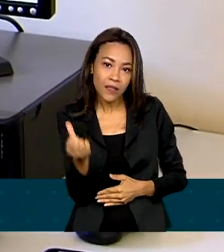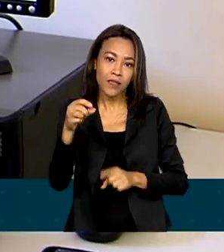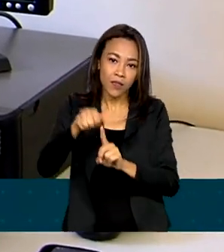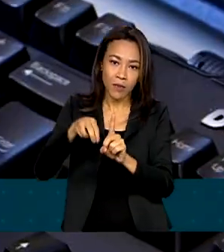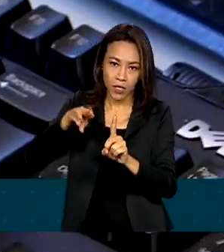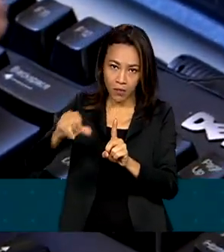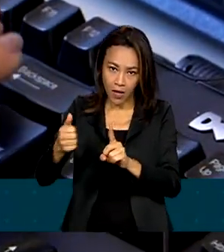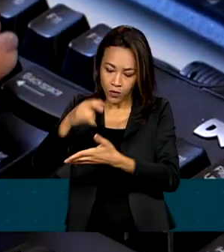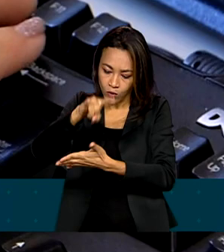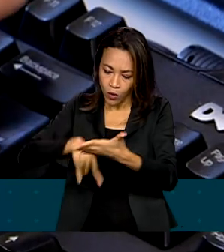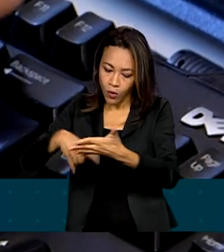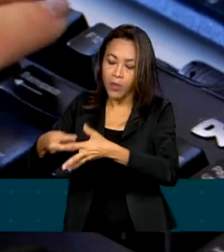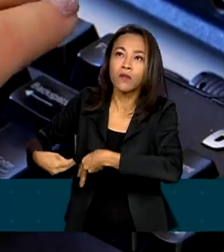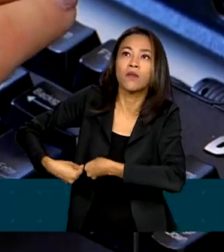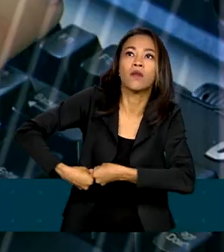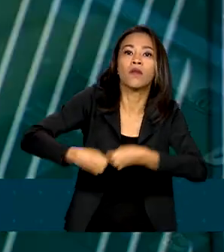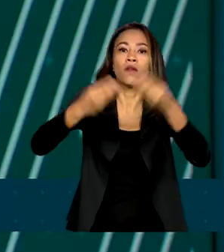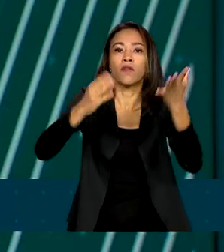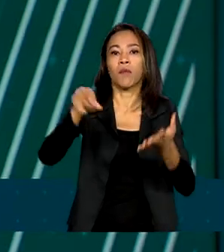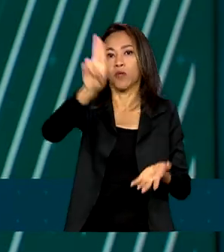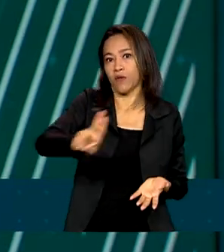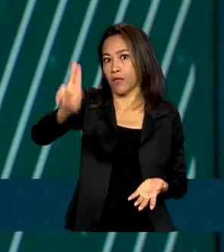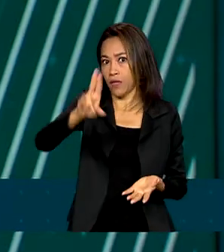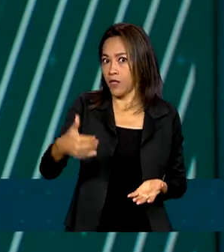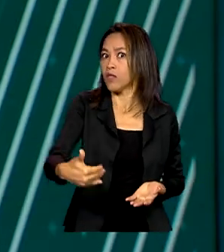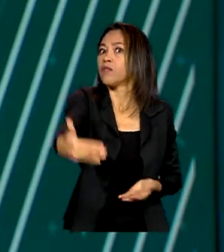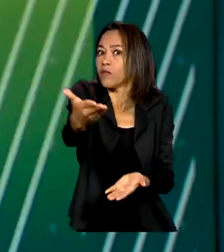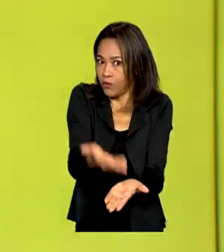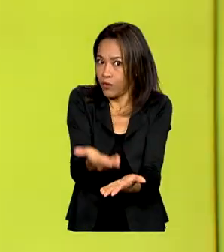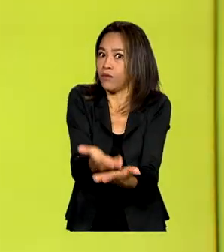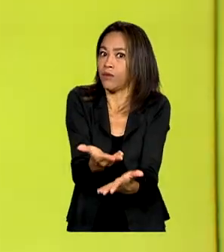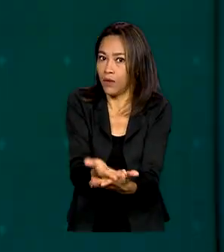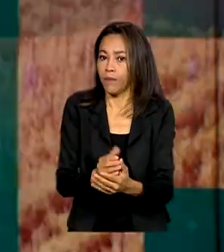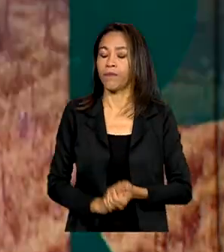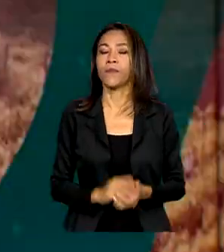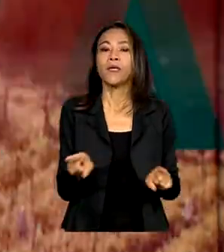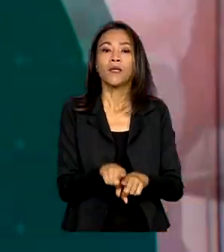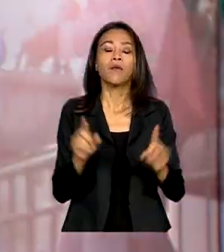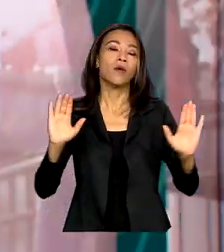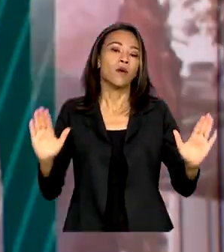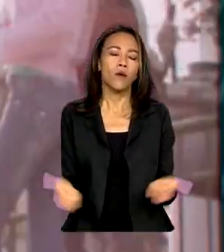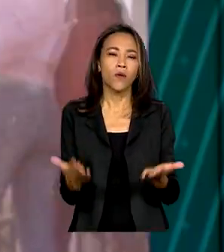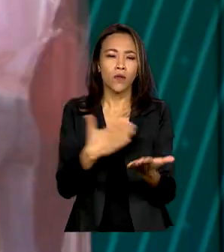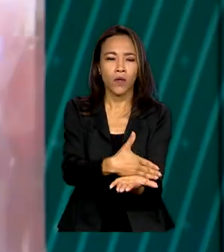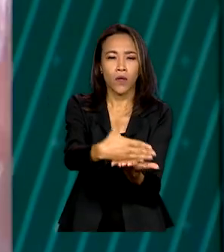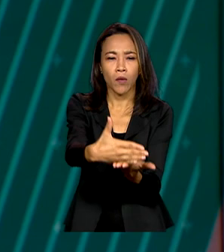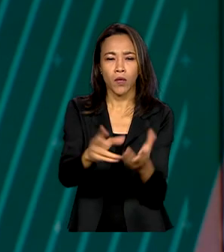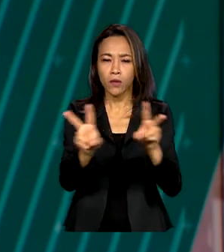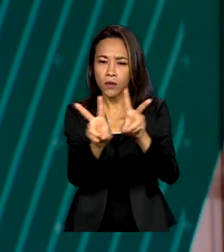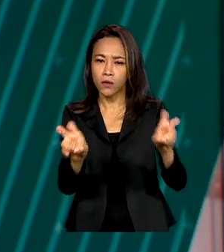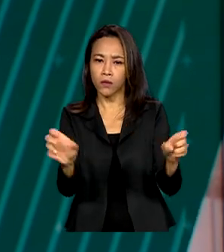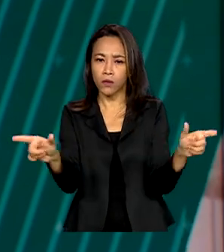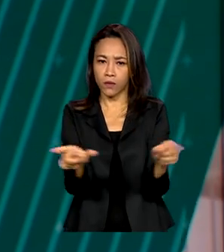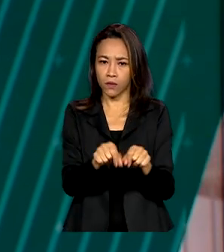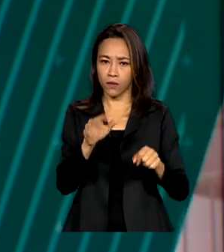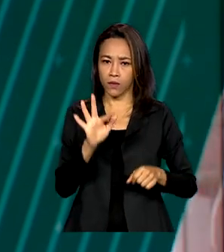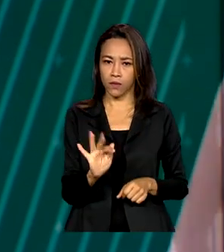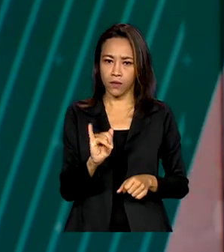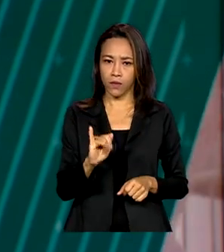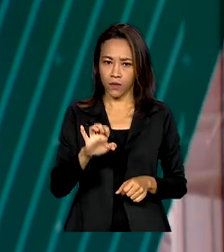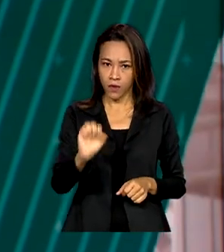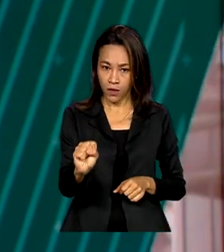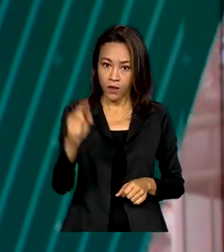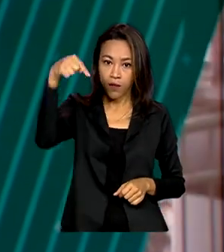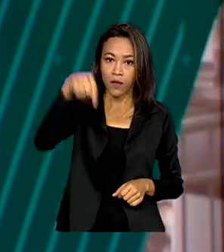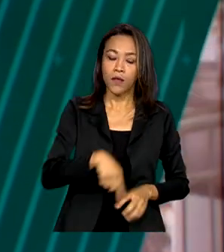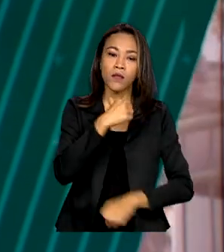instituições em que vão estudar. E também hoje começam as inscrições do financiamento estudantil, o FIES. Esse ano